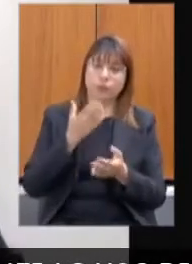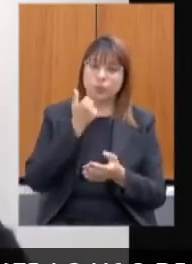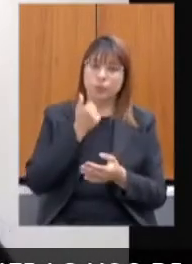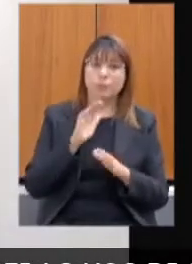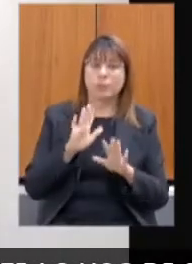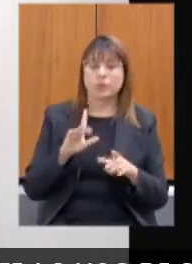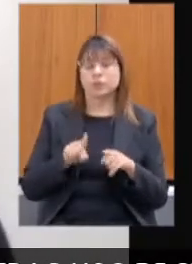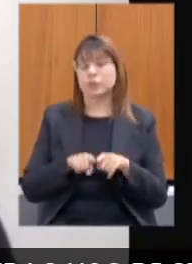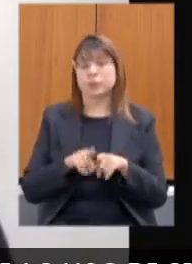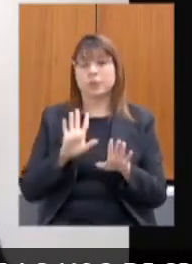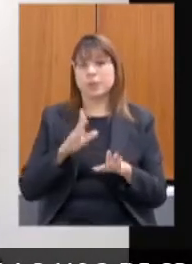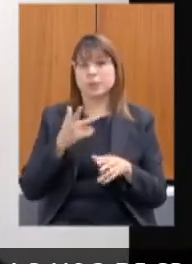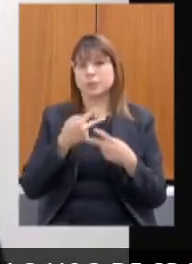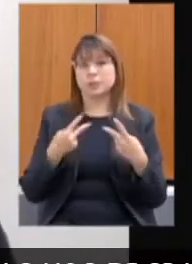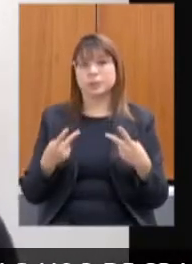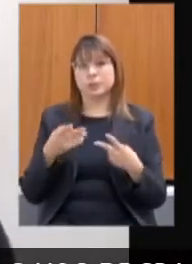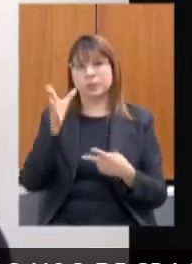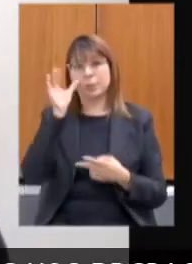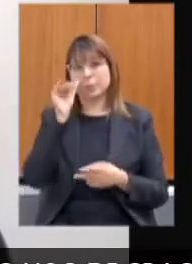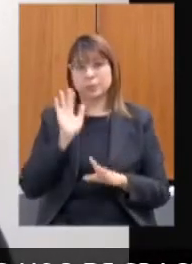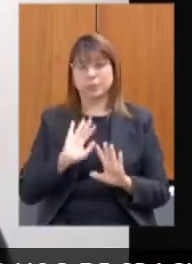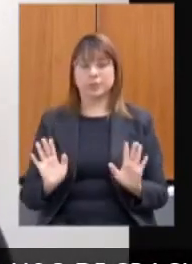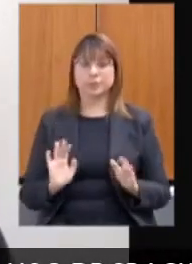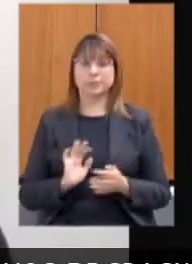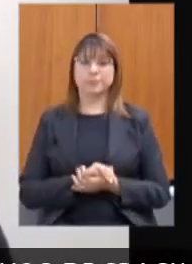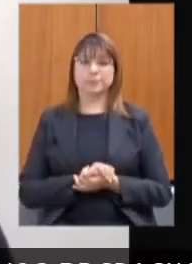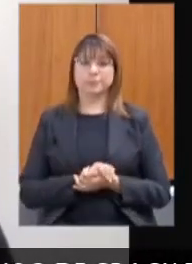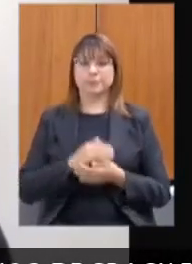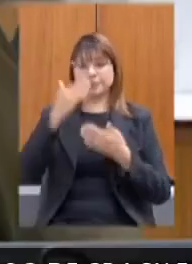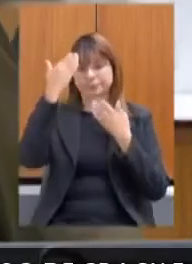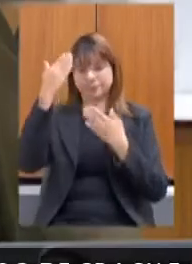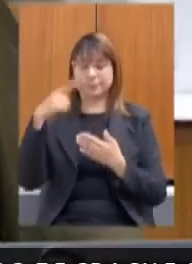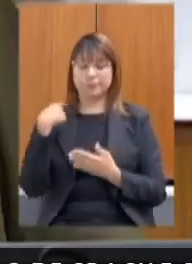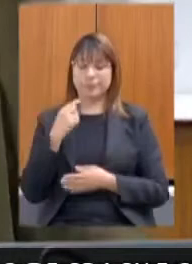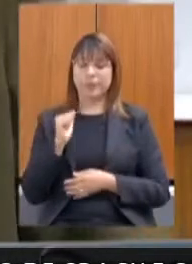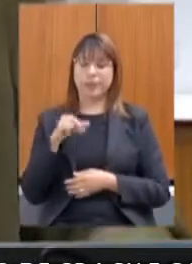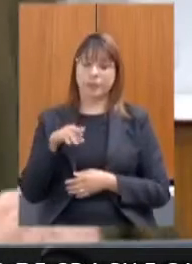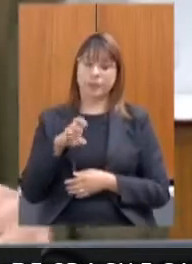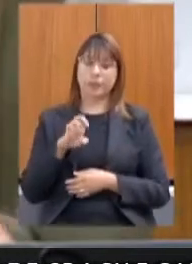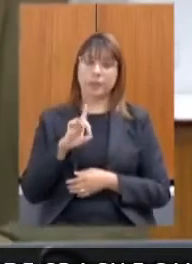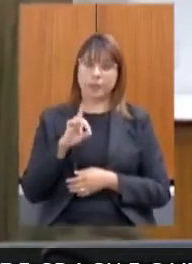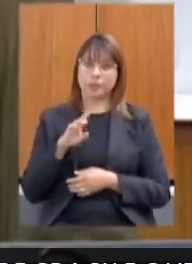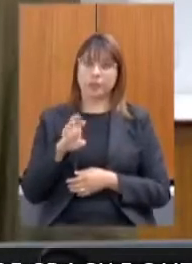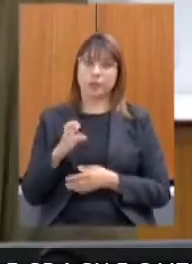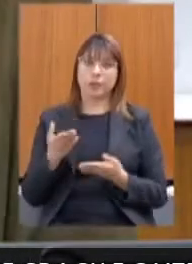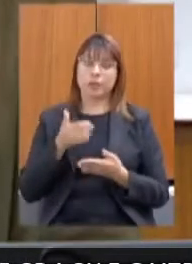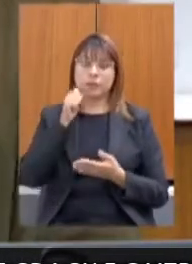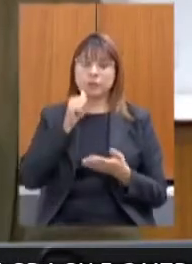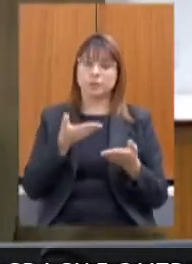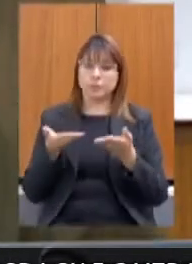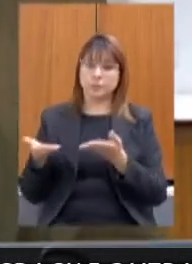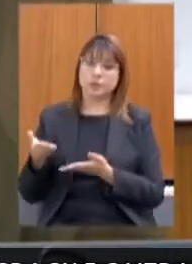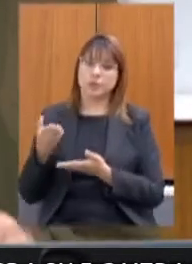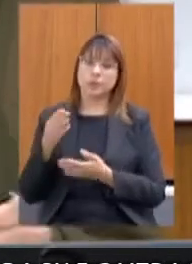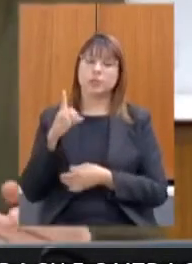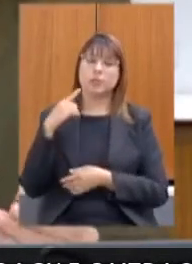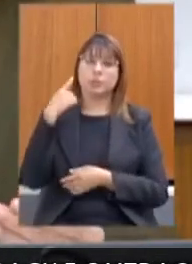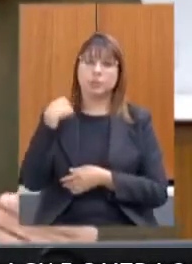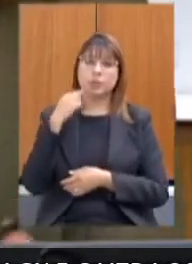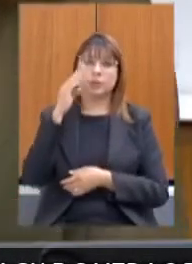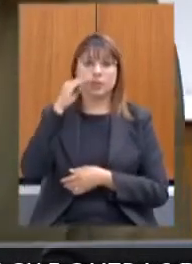mas essas são as minhas observações. Obrigada, deputada André, então, com a palavra a deputada Beatriz Serqueira.